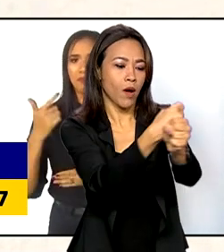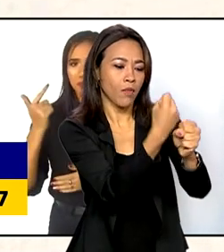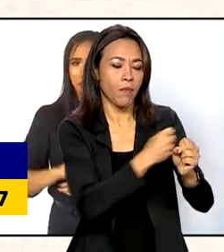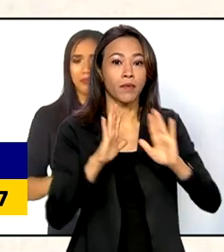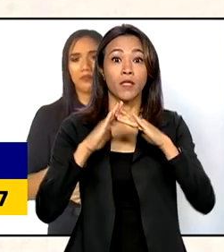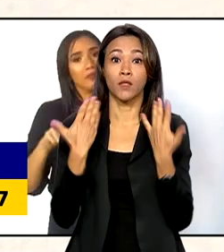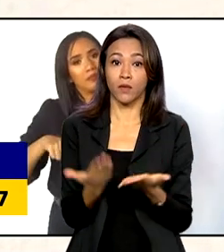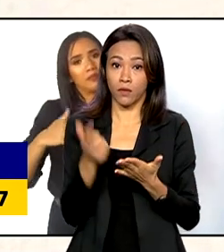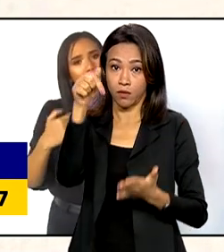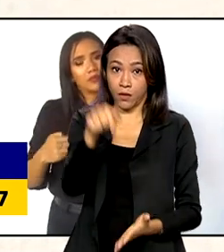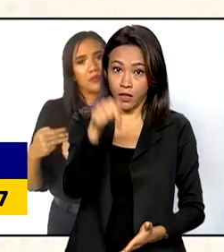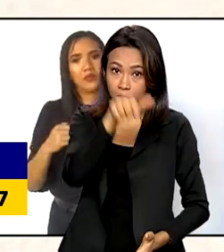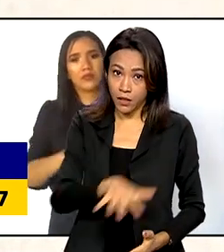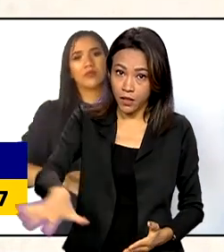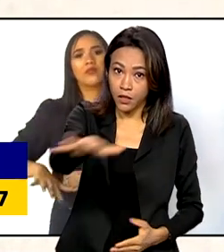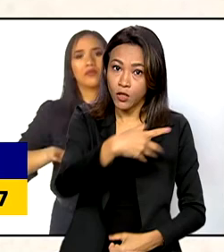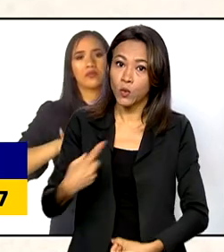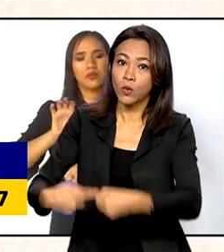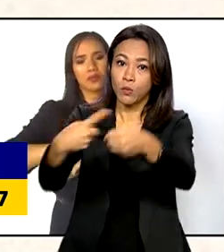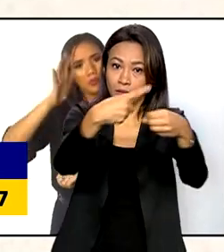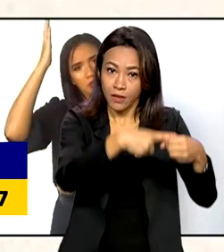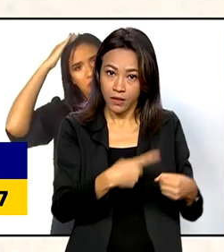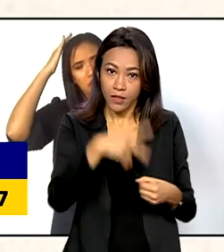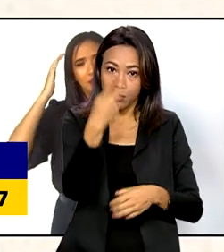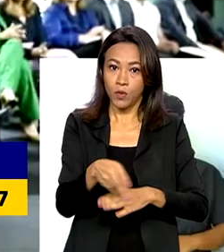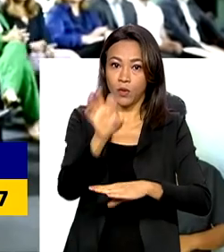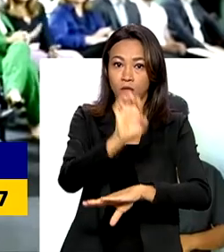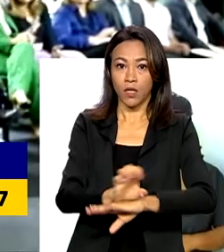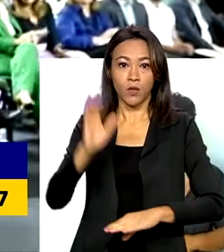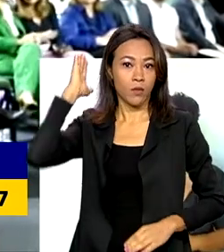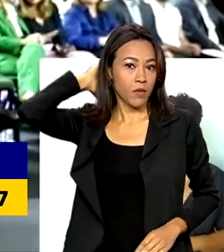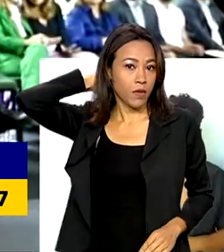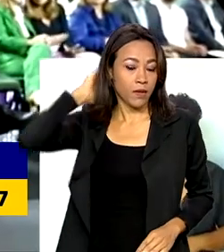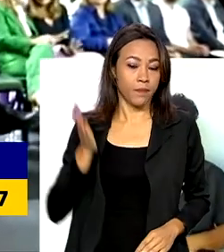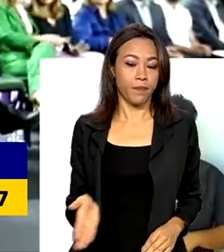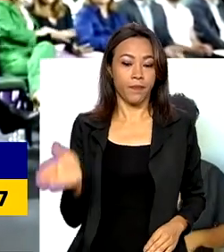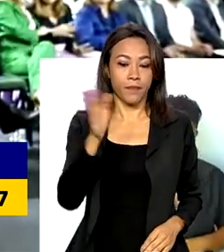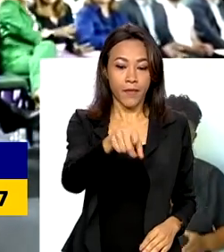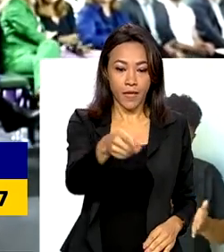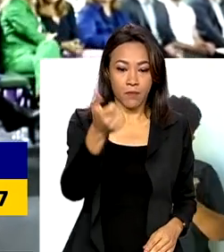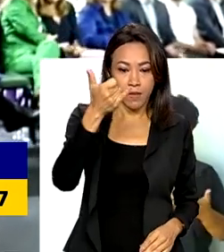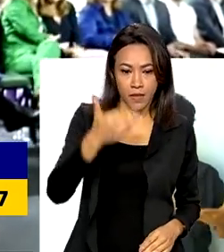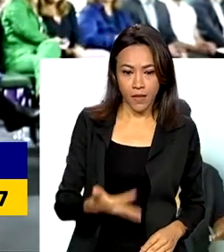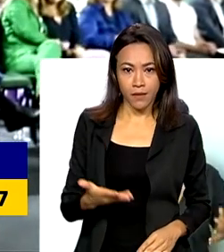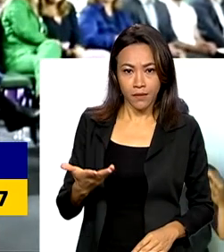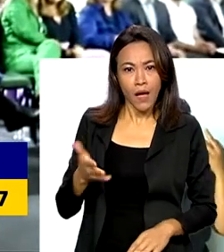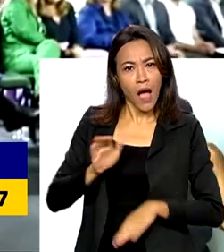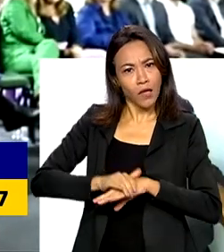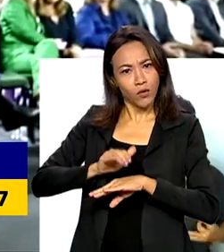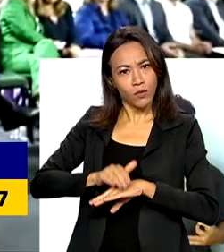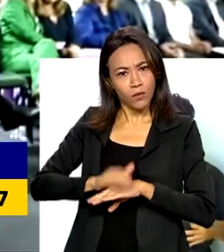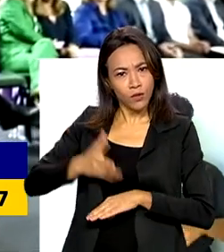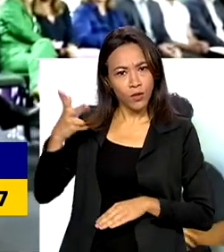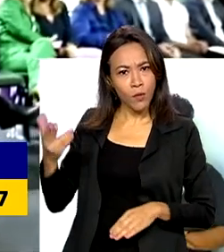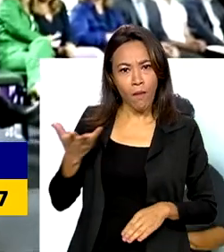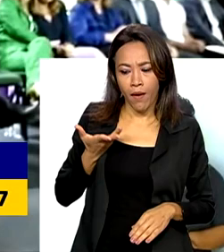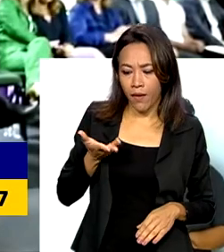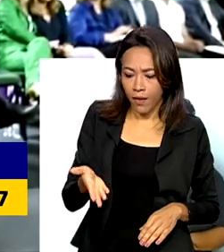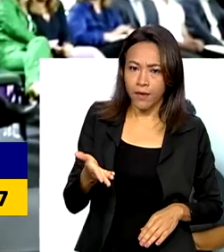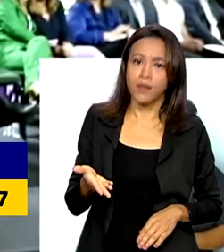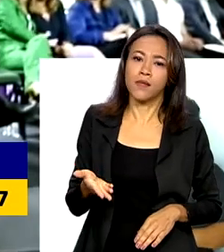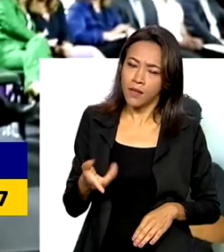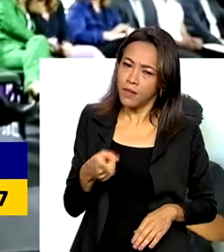município e do estado do Pará. Iniciativas como esta certamente eram